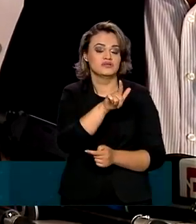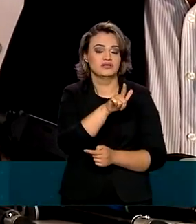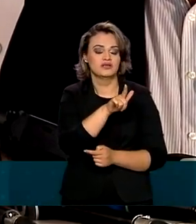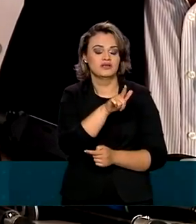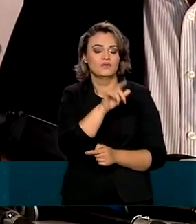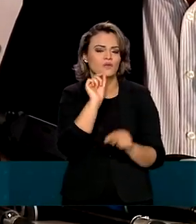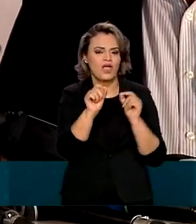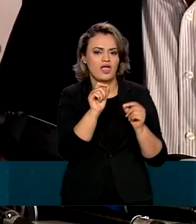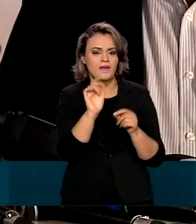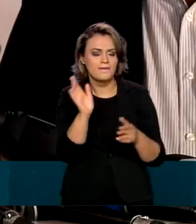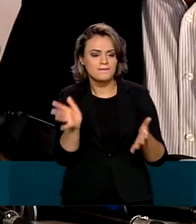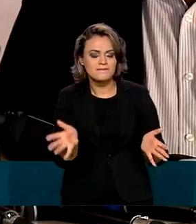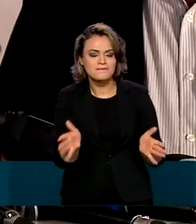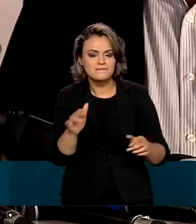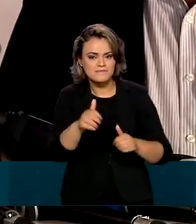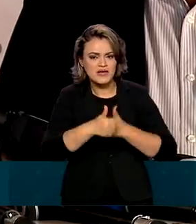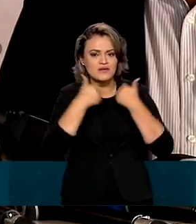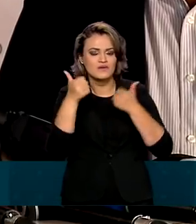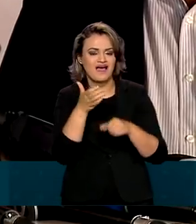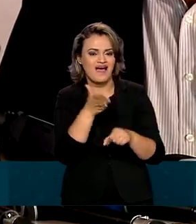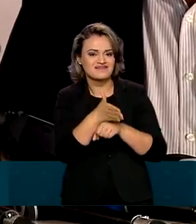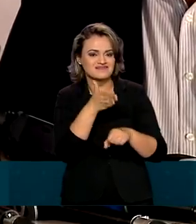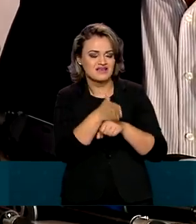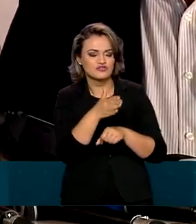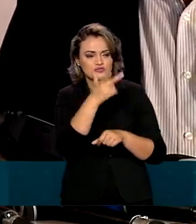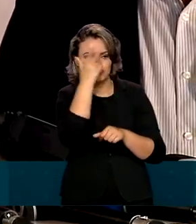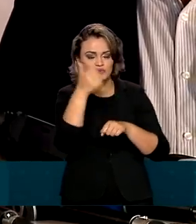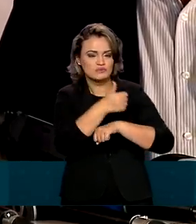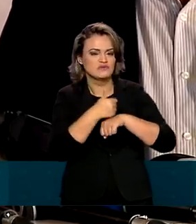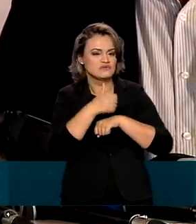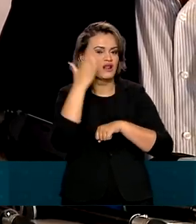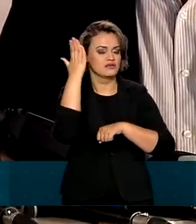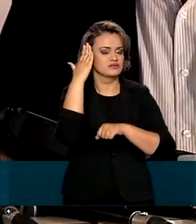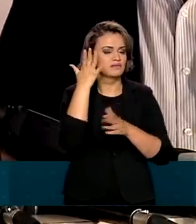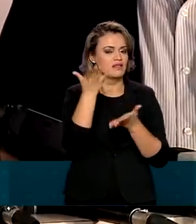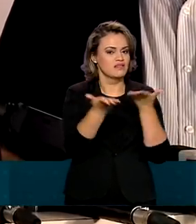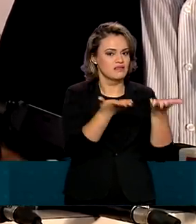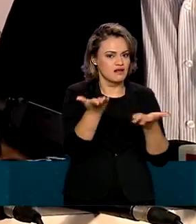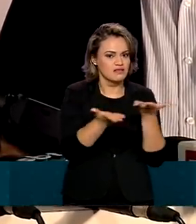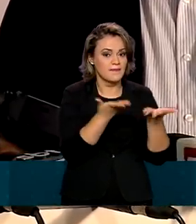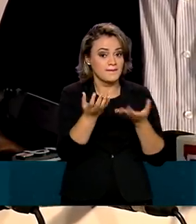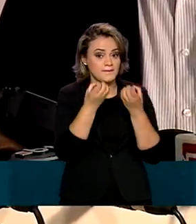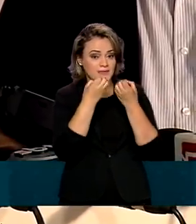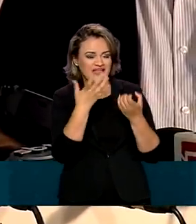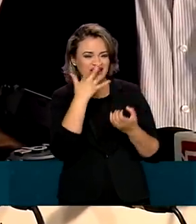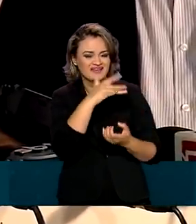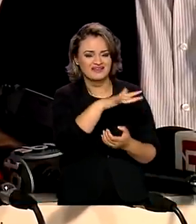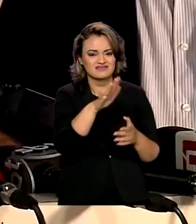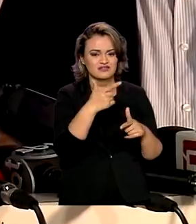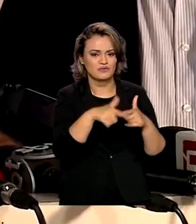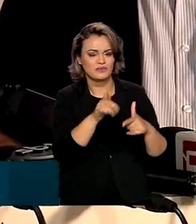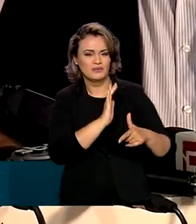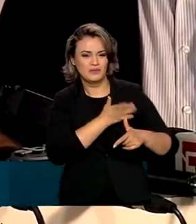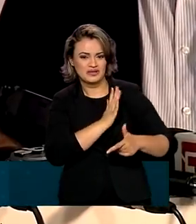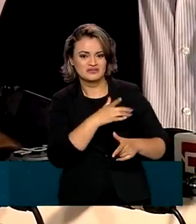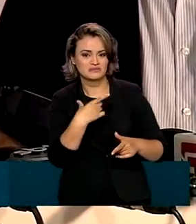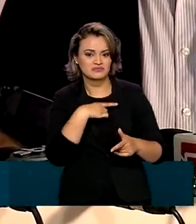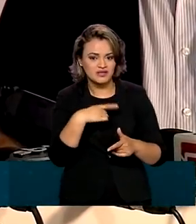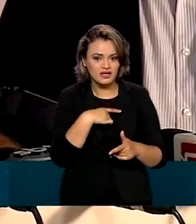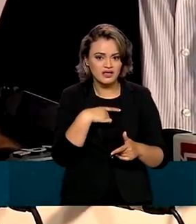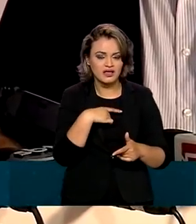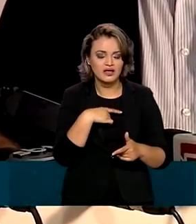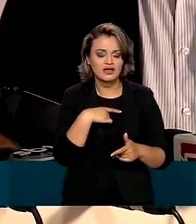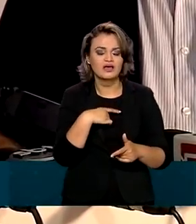melhorar o acesso, qualificar os profissionais que estão atendendo essas crianças com cardiopatias congênitas,